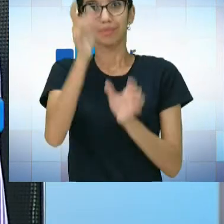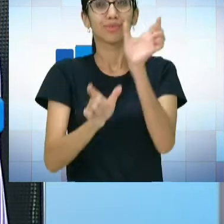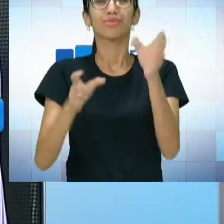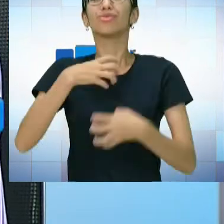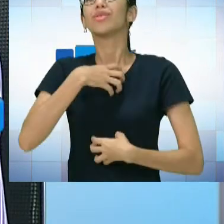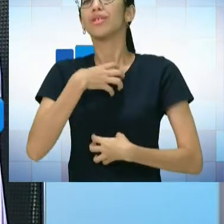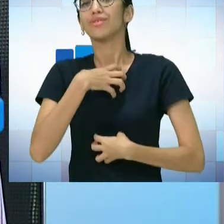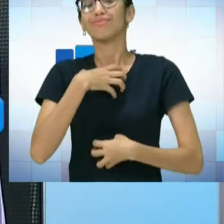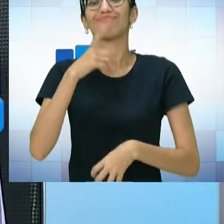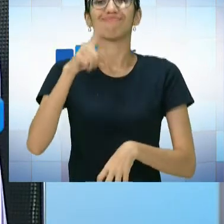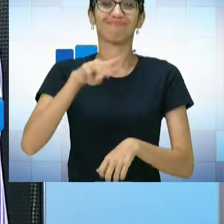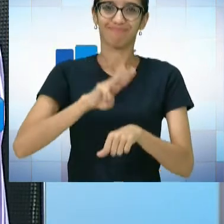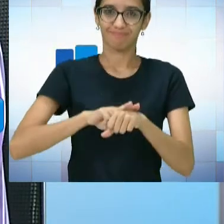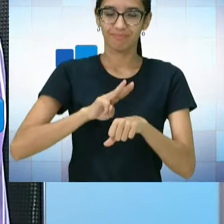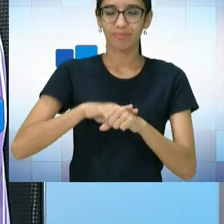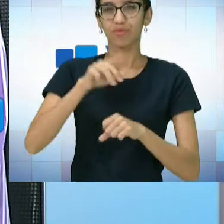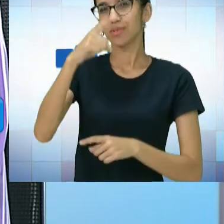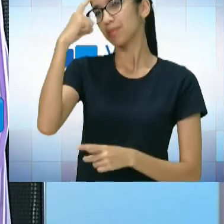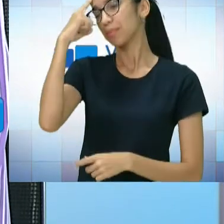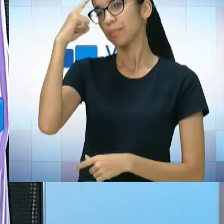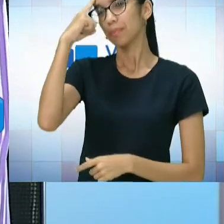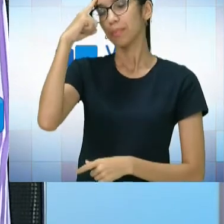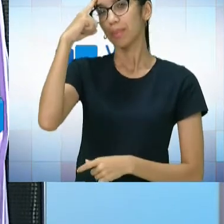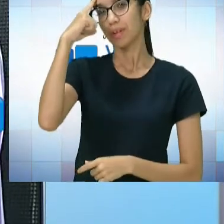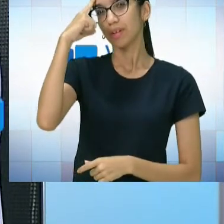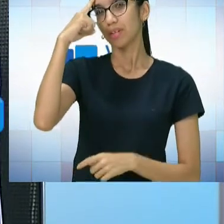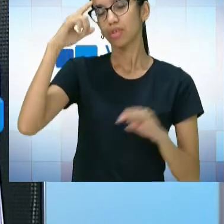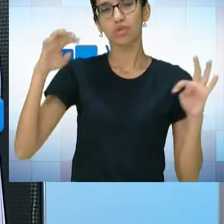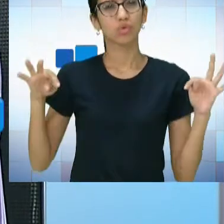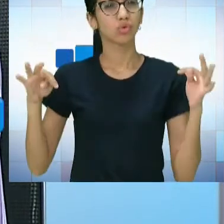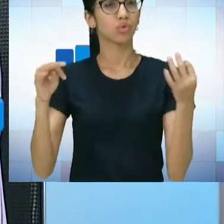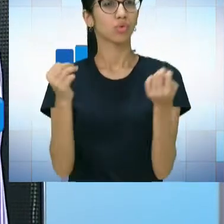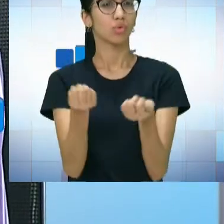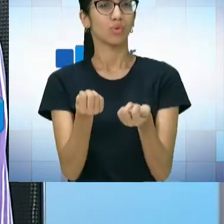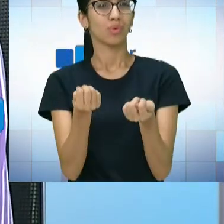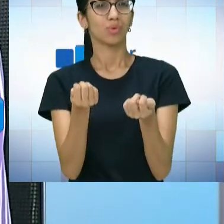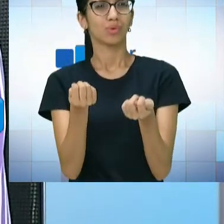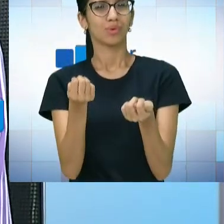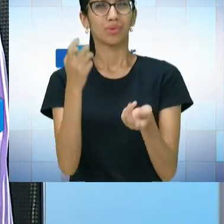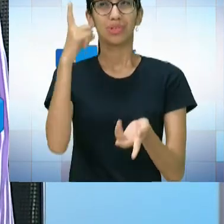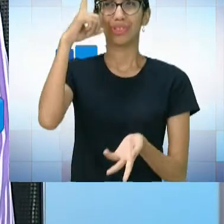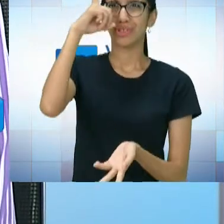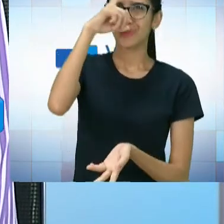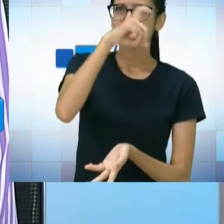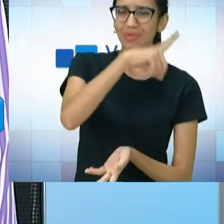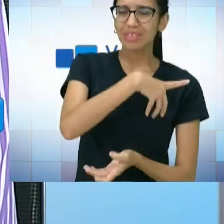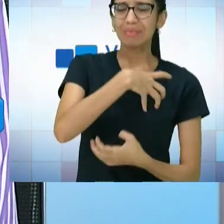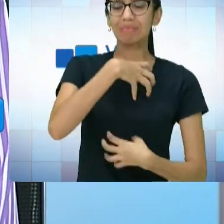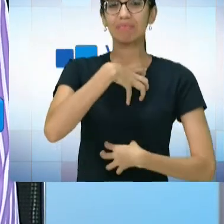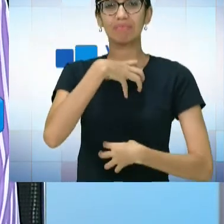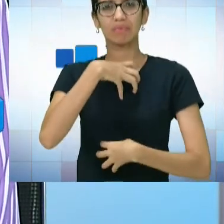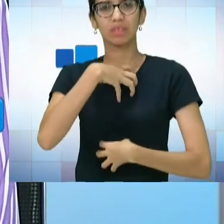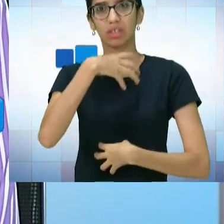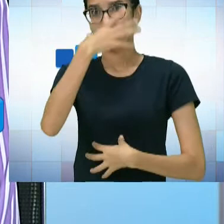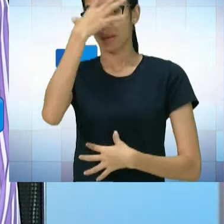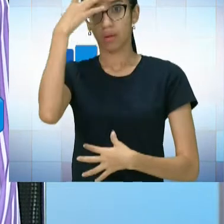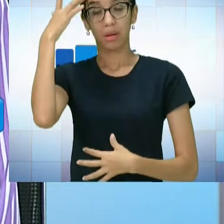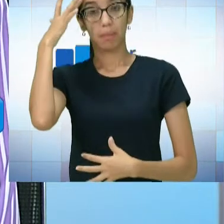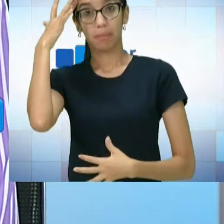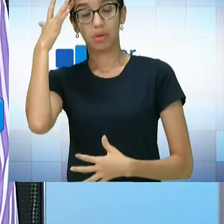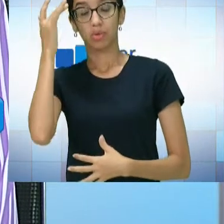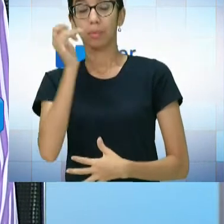é a matemática. Imagine essas dificuldades para uma pessoa que estuda em condições